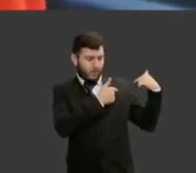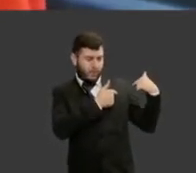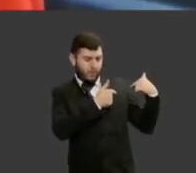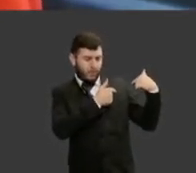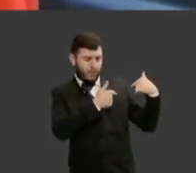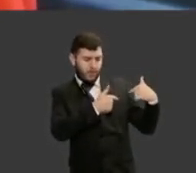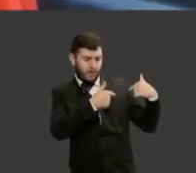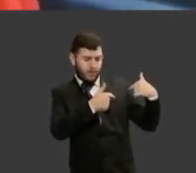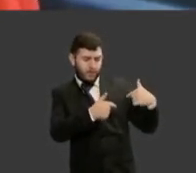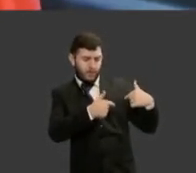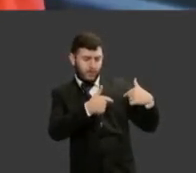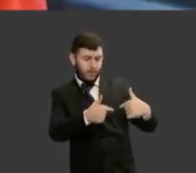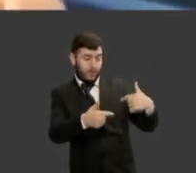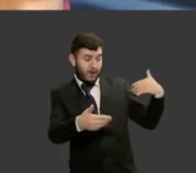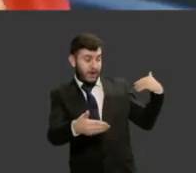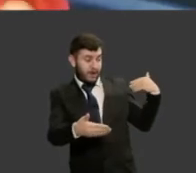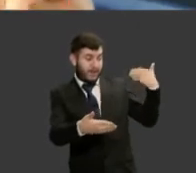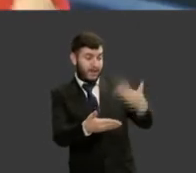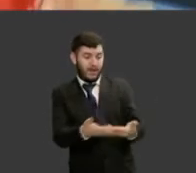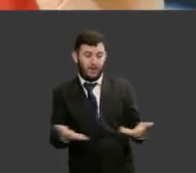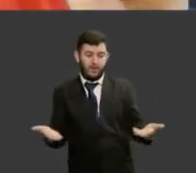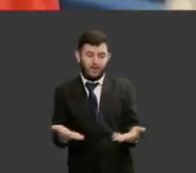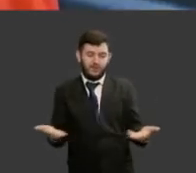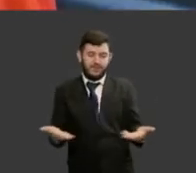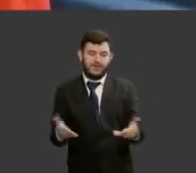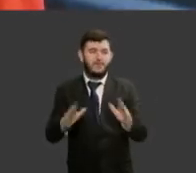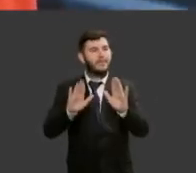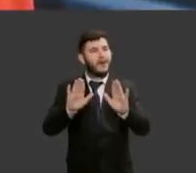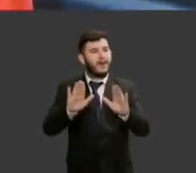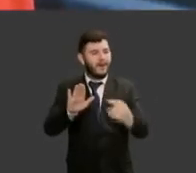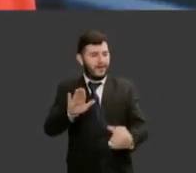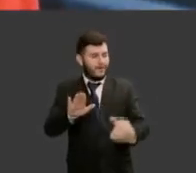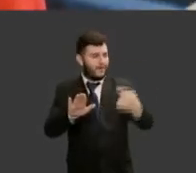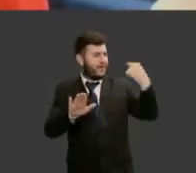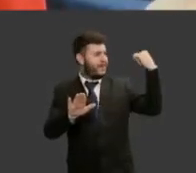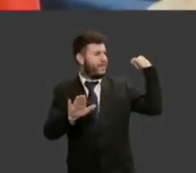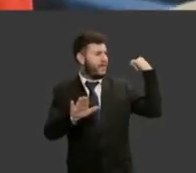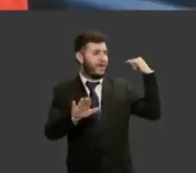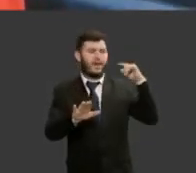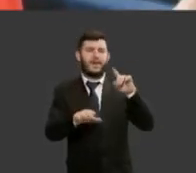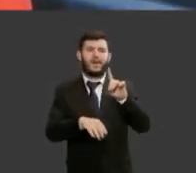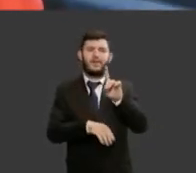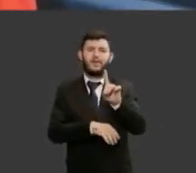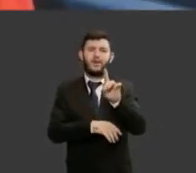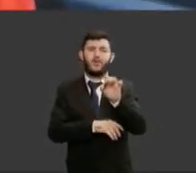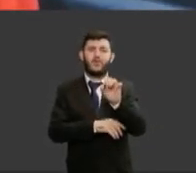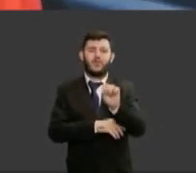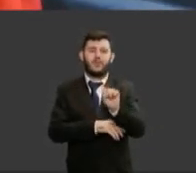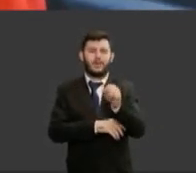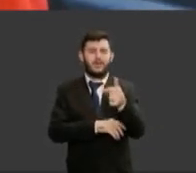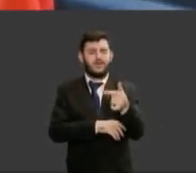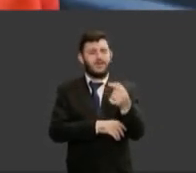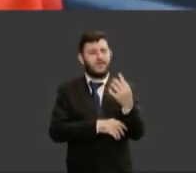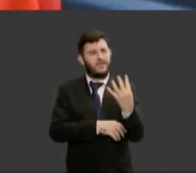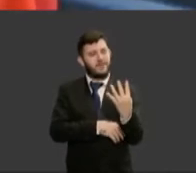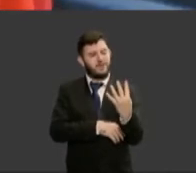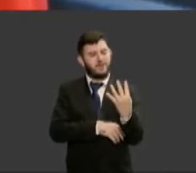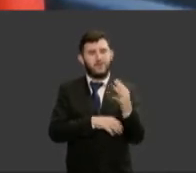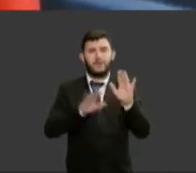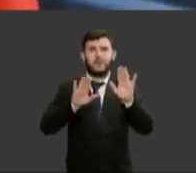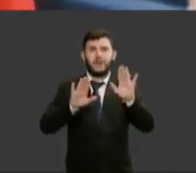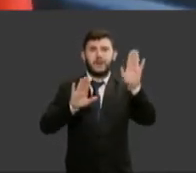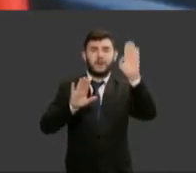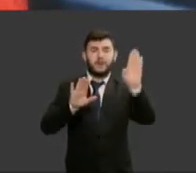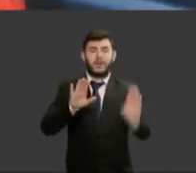dessas conquistas vamos lembrar da constituição de 1824 em 1824 no Brasil nós mulheres